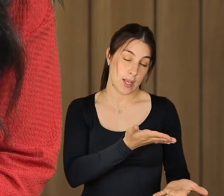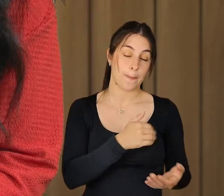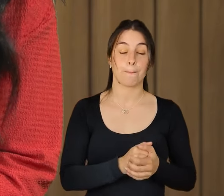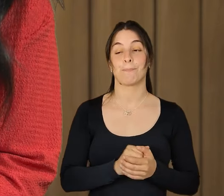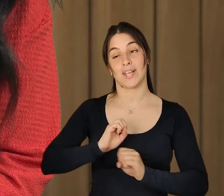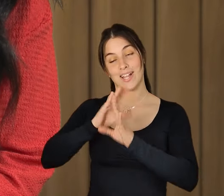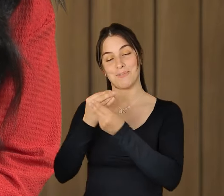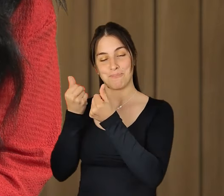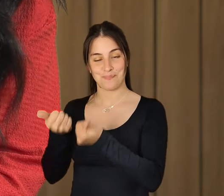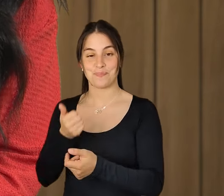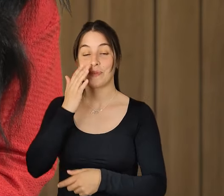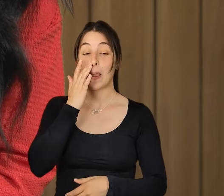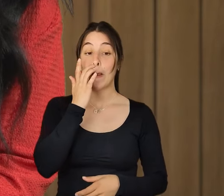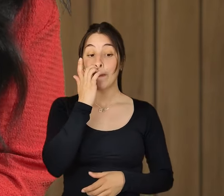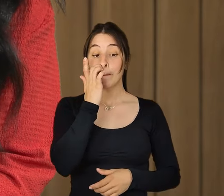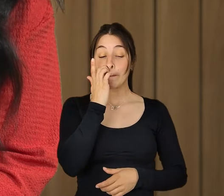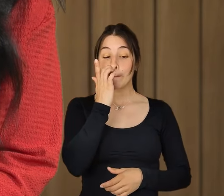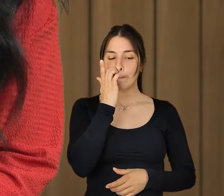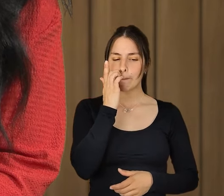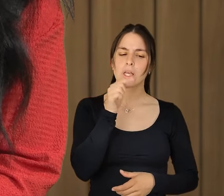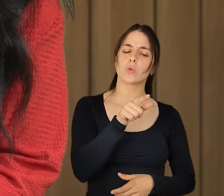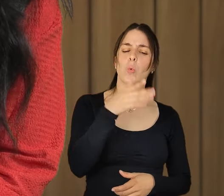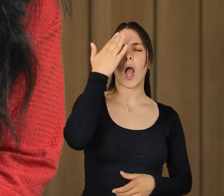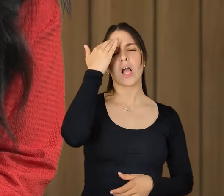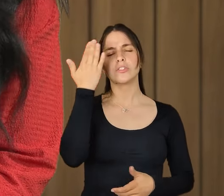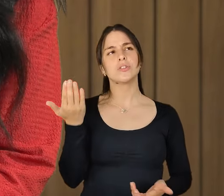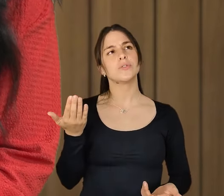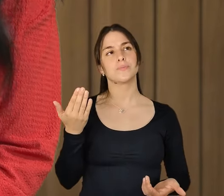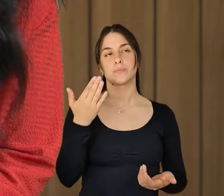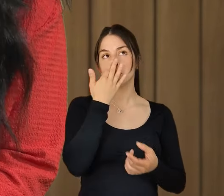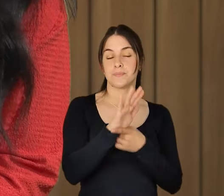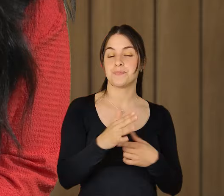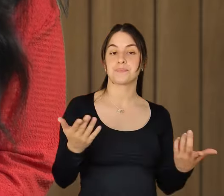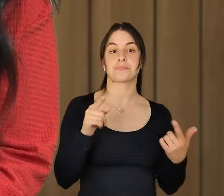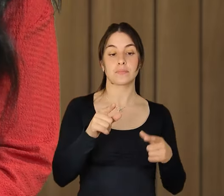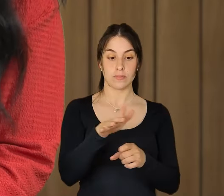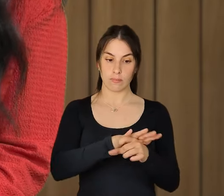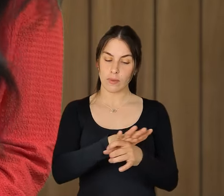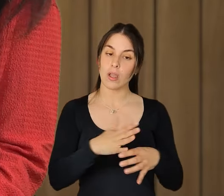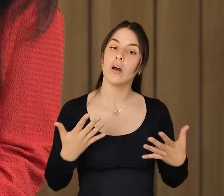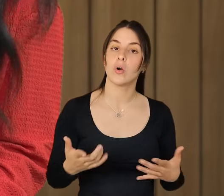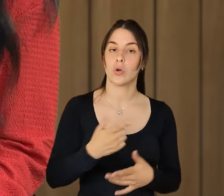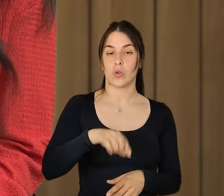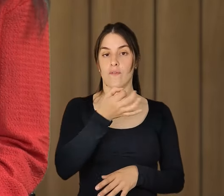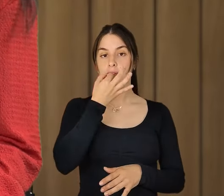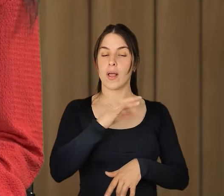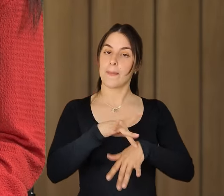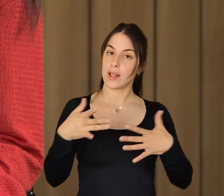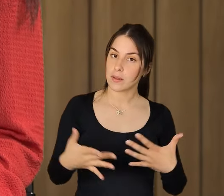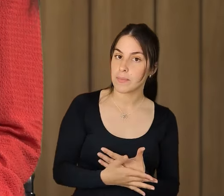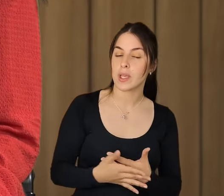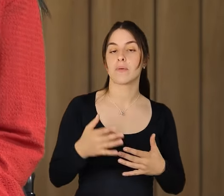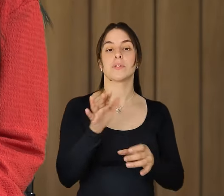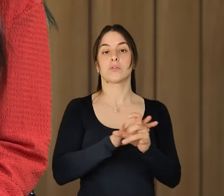muito bem. E acha que esta abordagem de agora, falamos da pandemia, claro, foi um evento